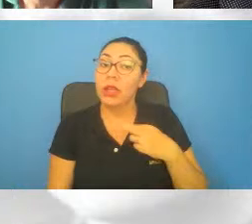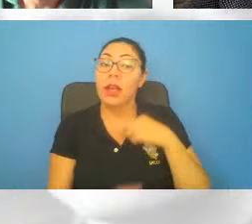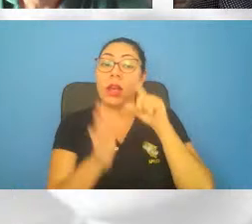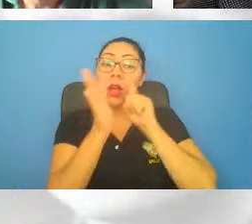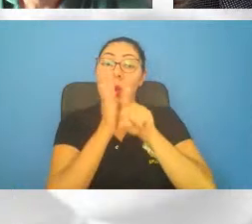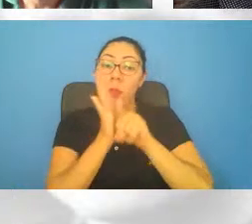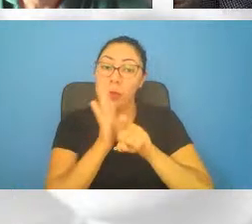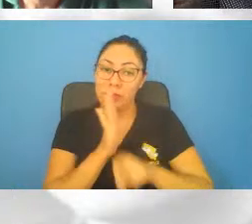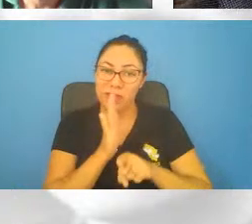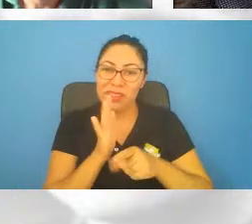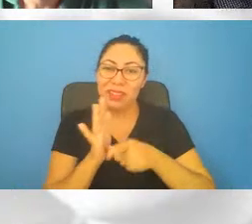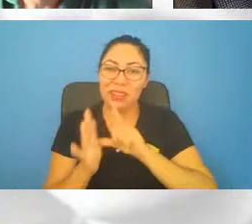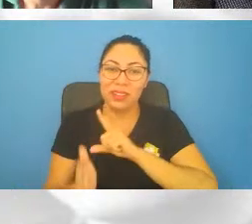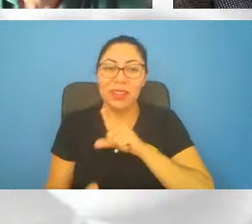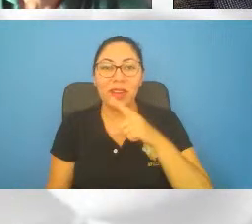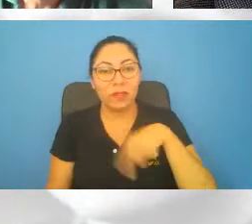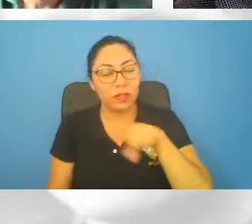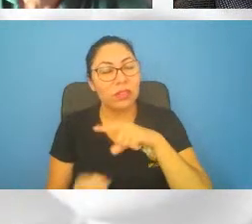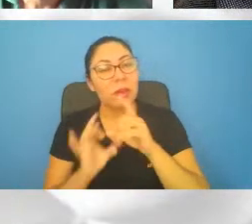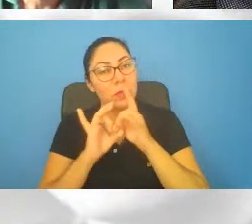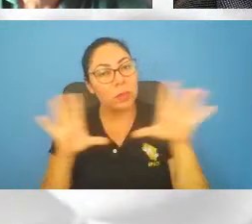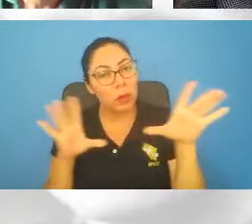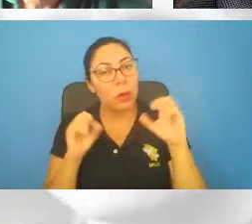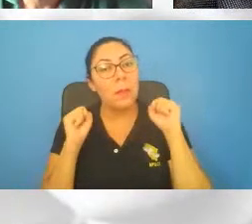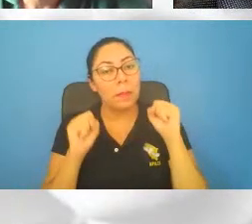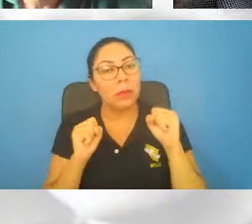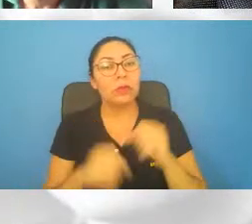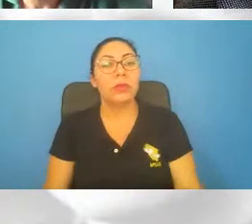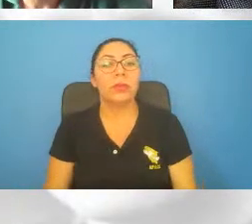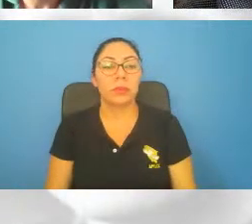Cefeidas, então, estão na nossa galáxia.